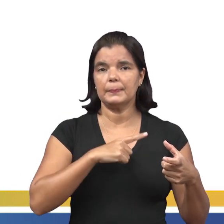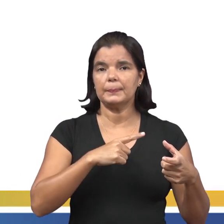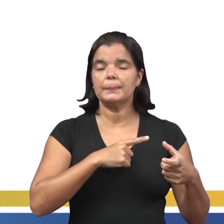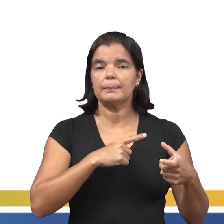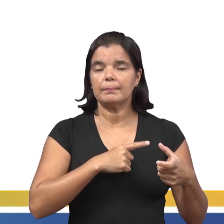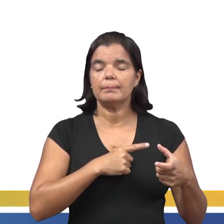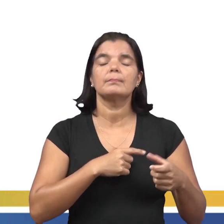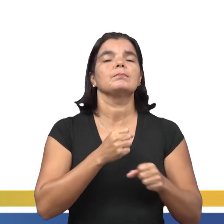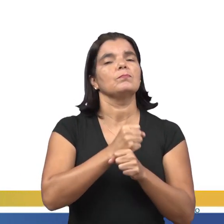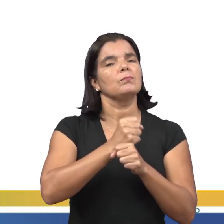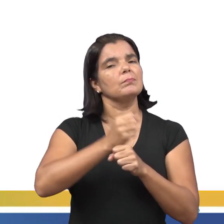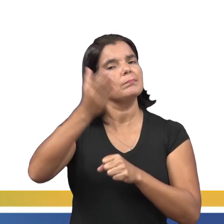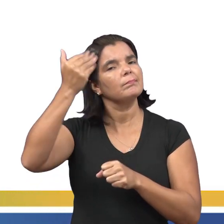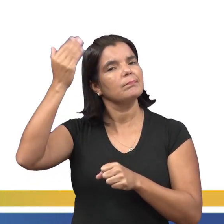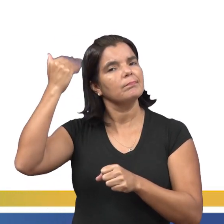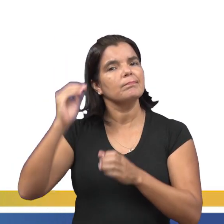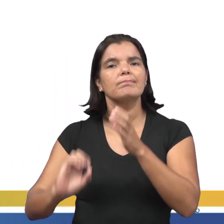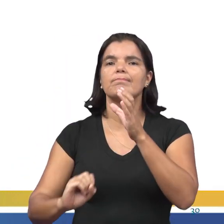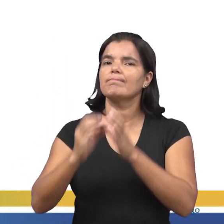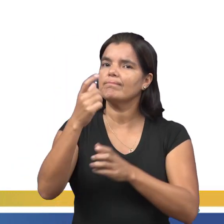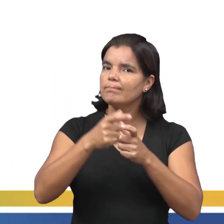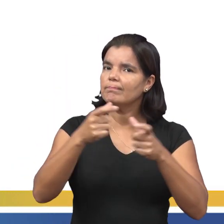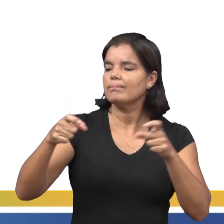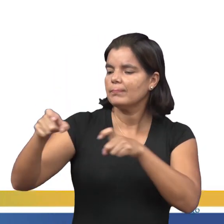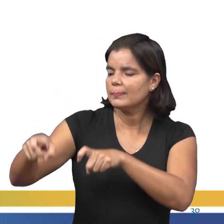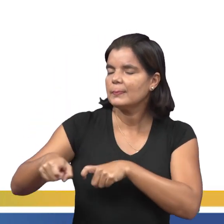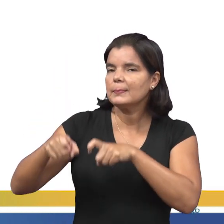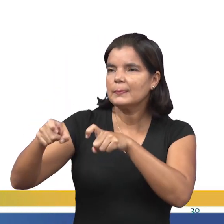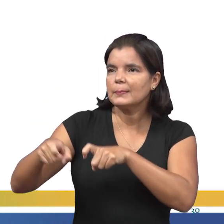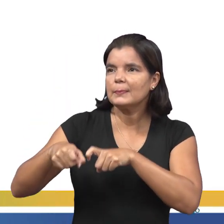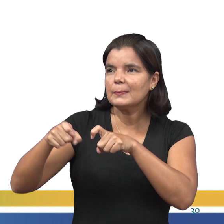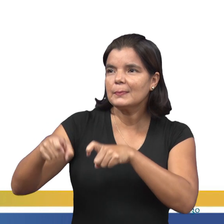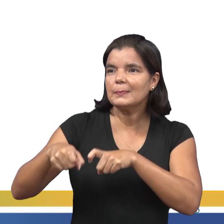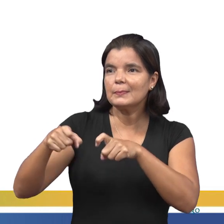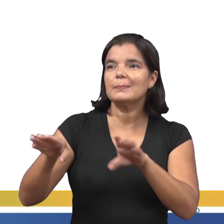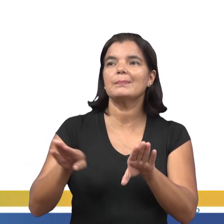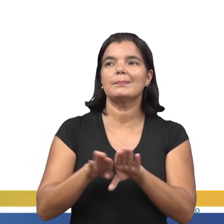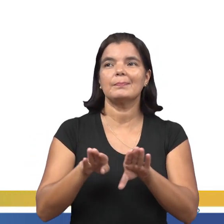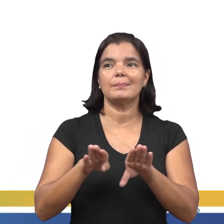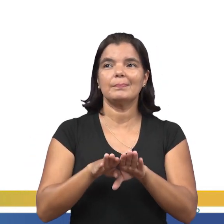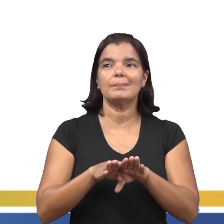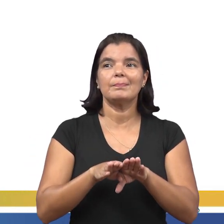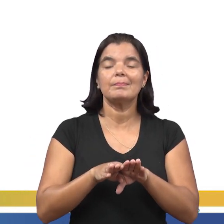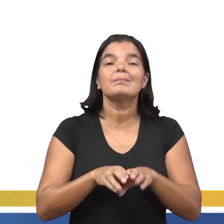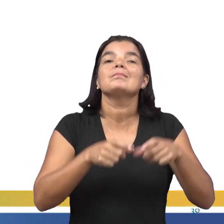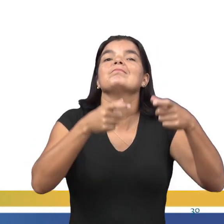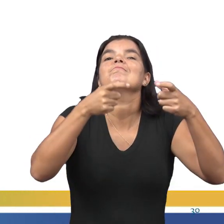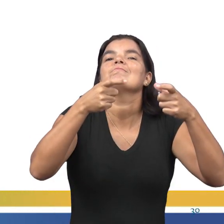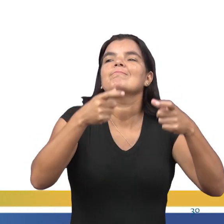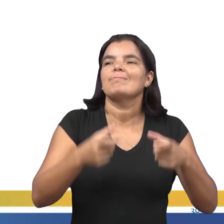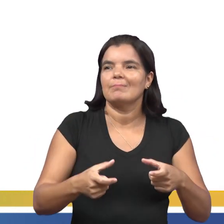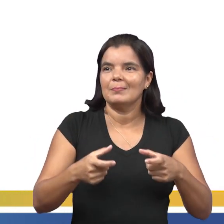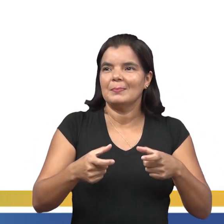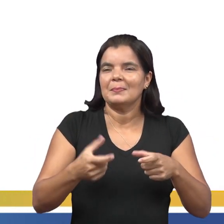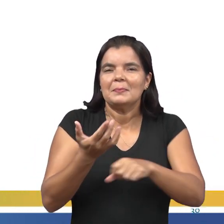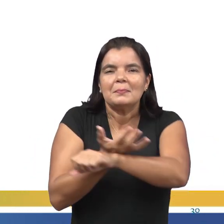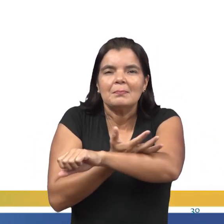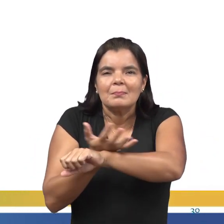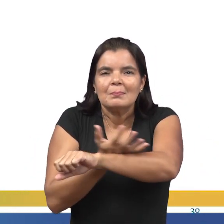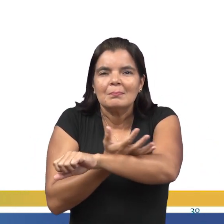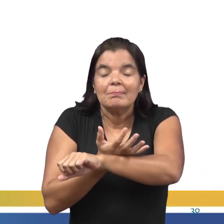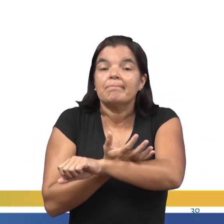últimas décadas ocorreu uma grande expansão da agropecuária e a região onde predominam os cerrados.